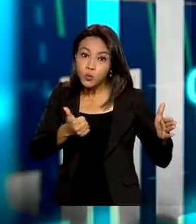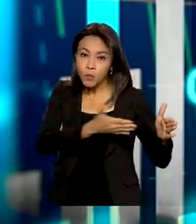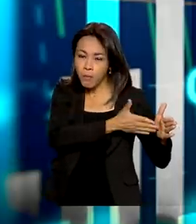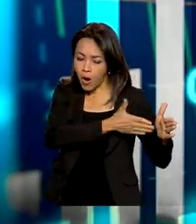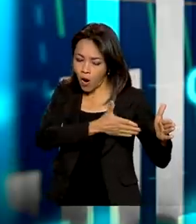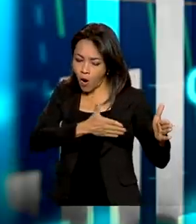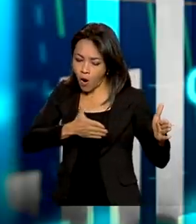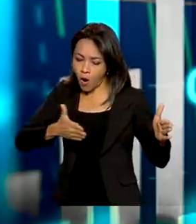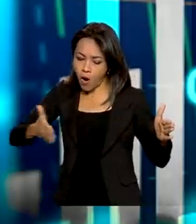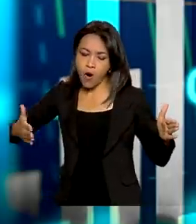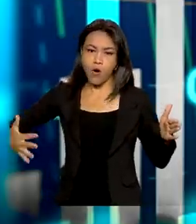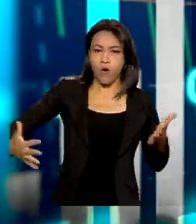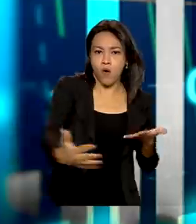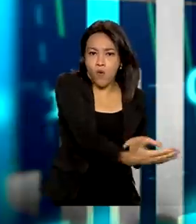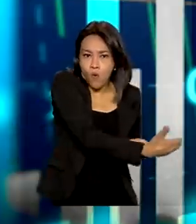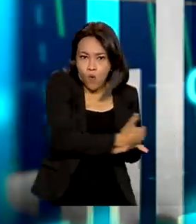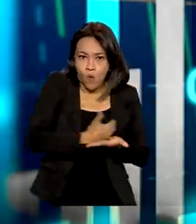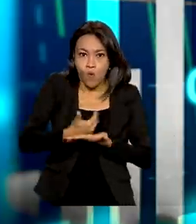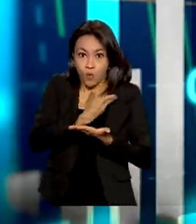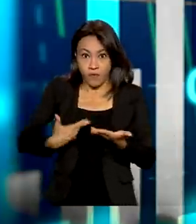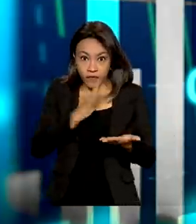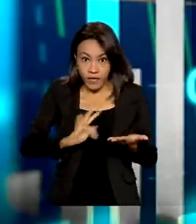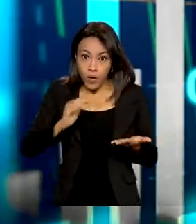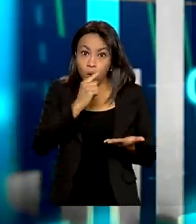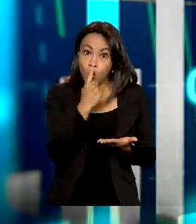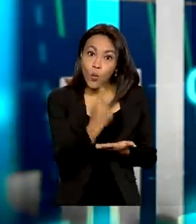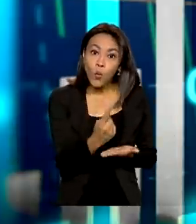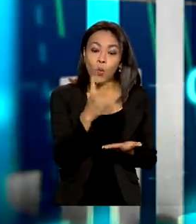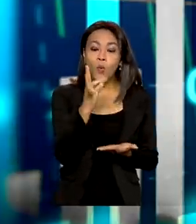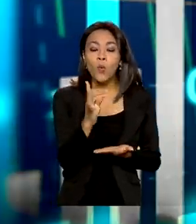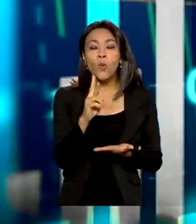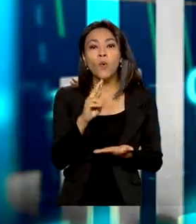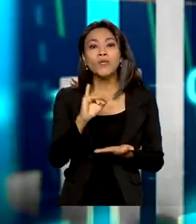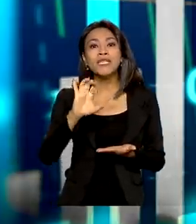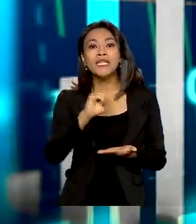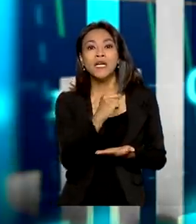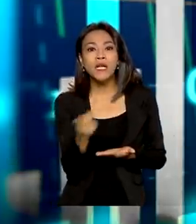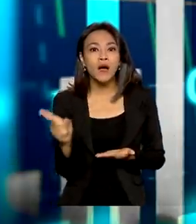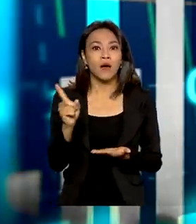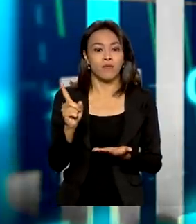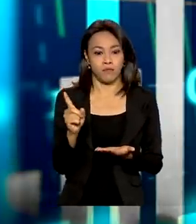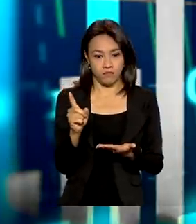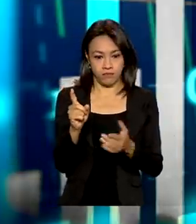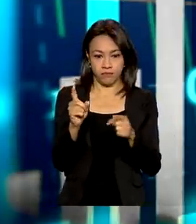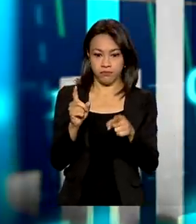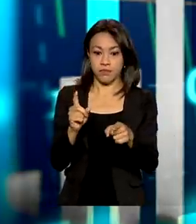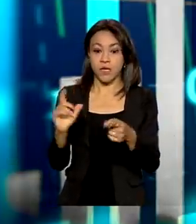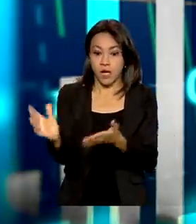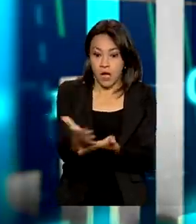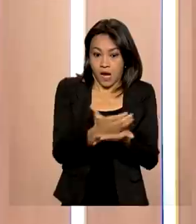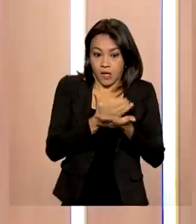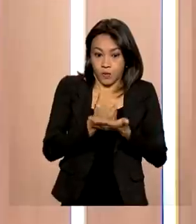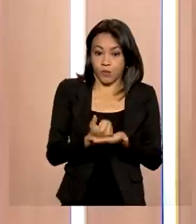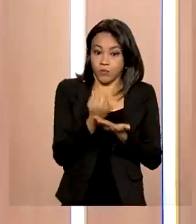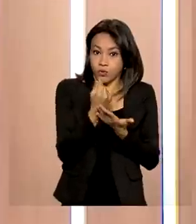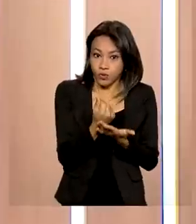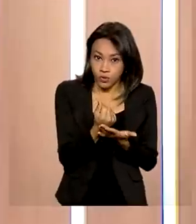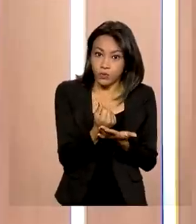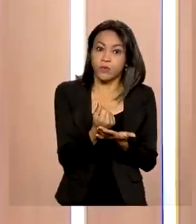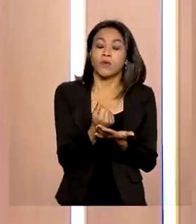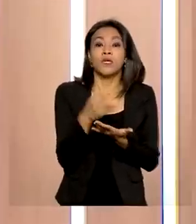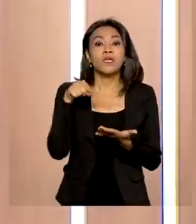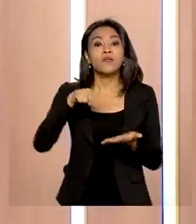a União arrecadou 1 trilhão e 878 bilhões de reais, o que representa um